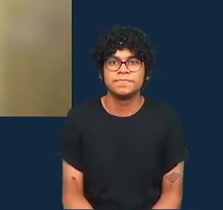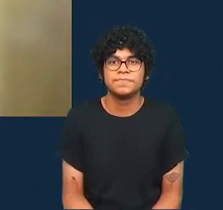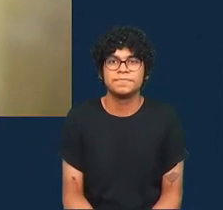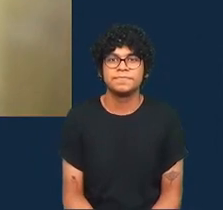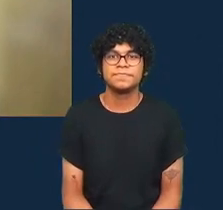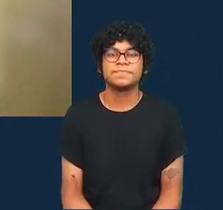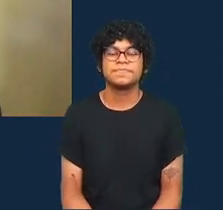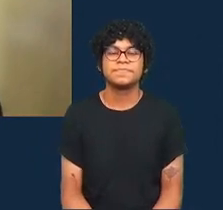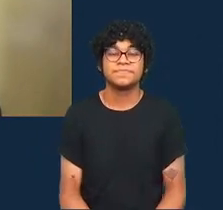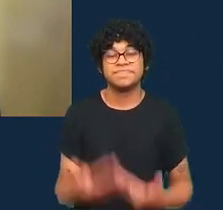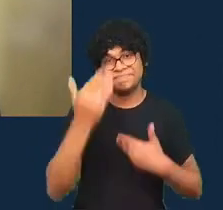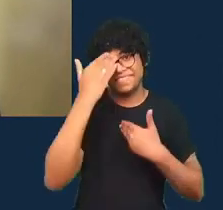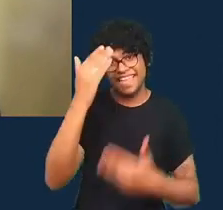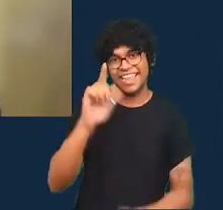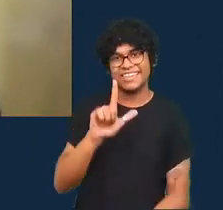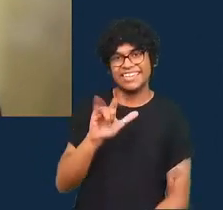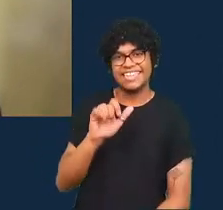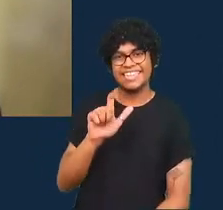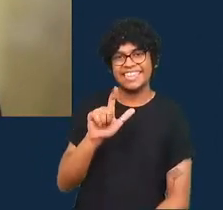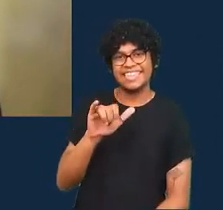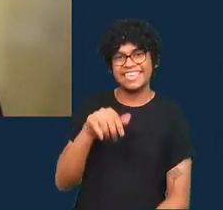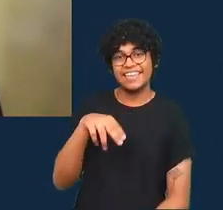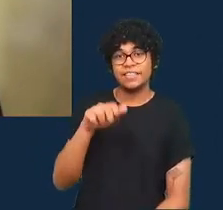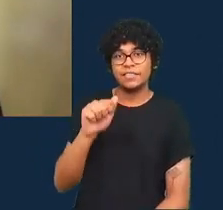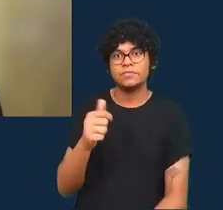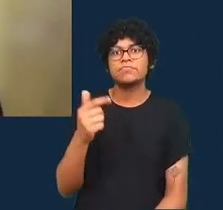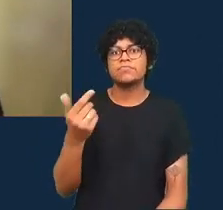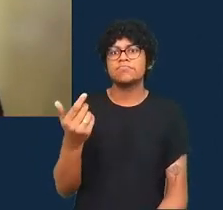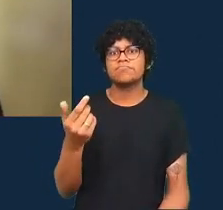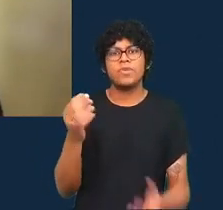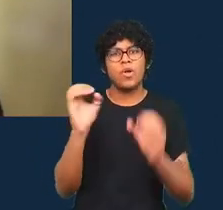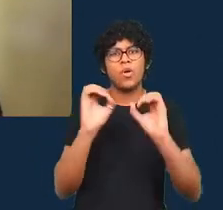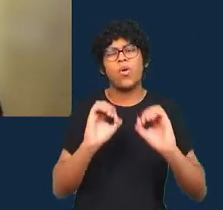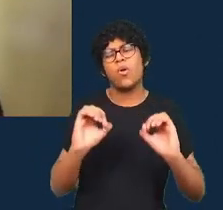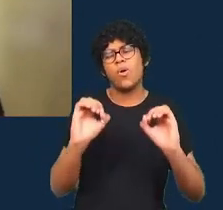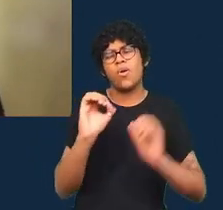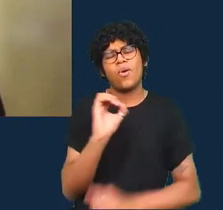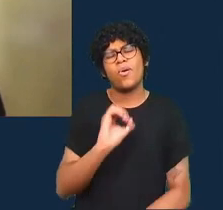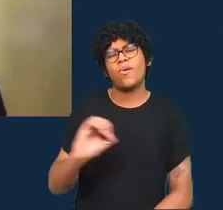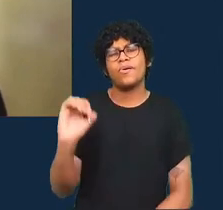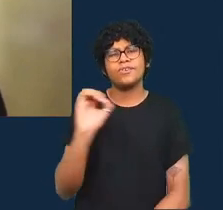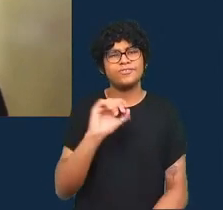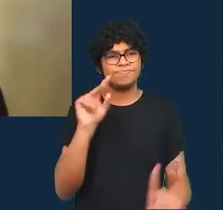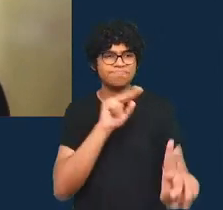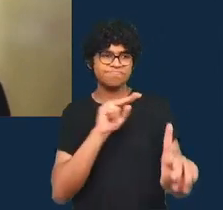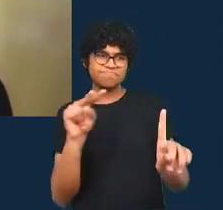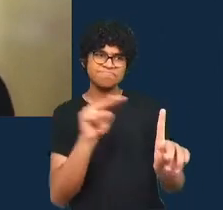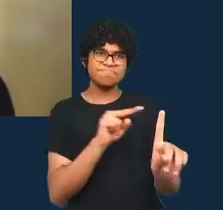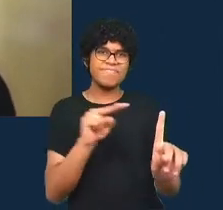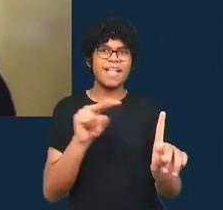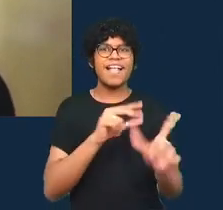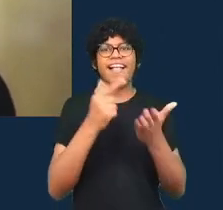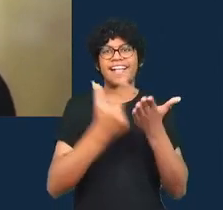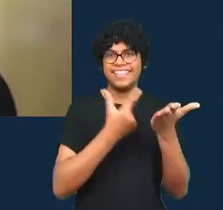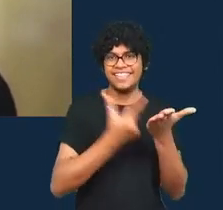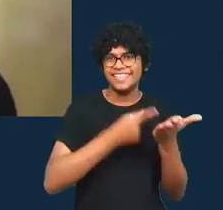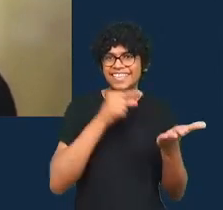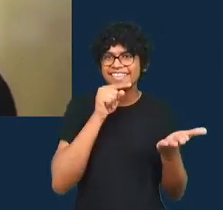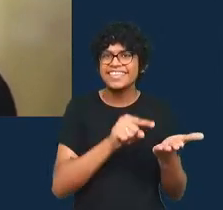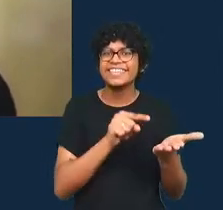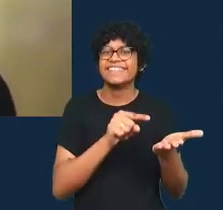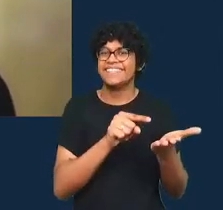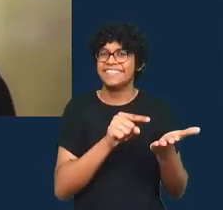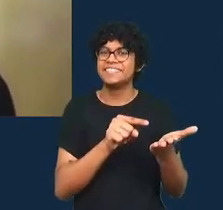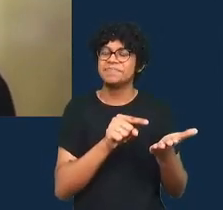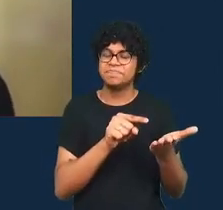obrigada Liliana eu acho que foi um ótimo panorama visão panorâmica do livro e foi